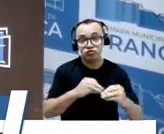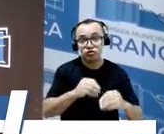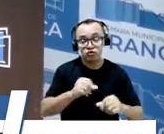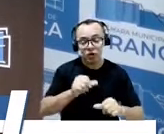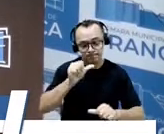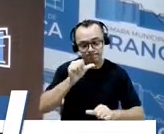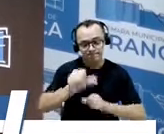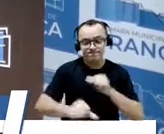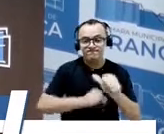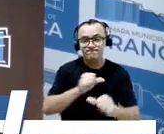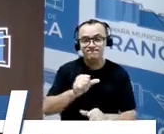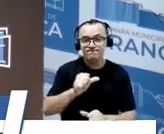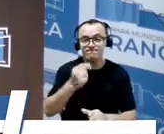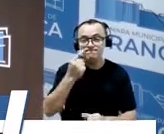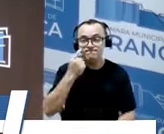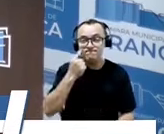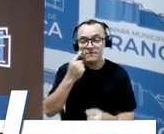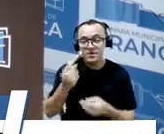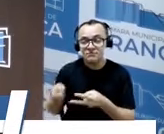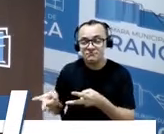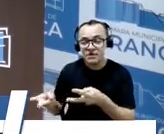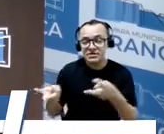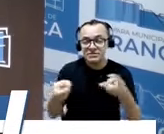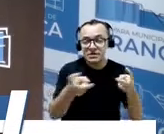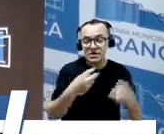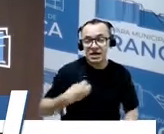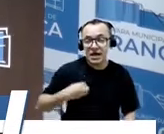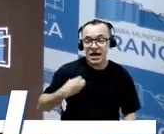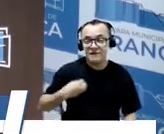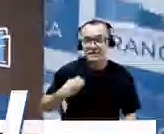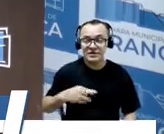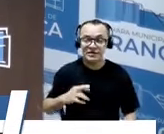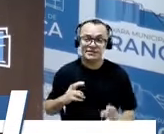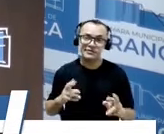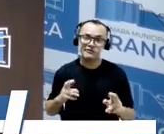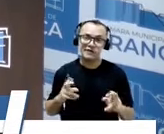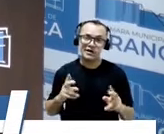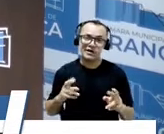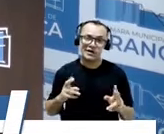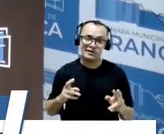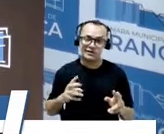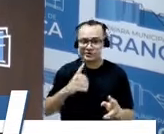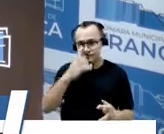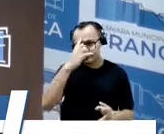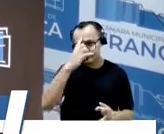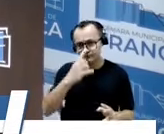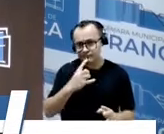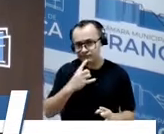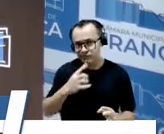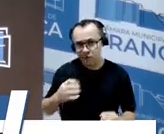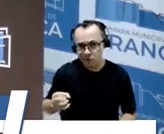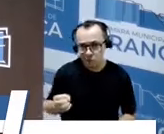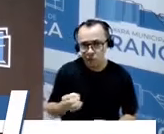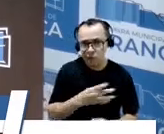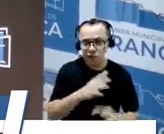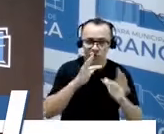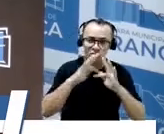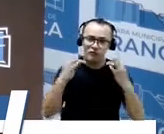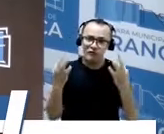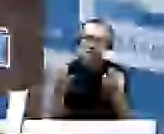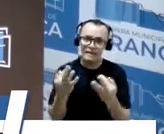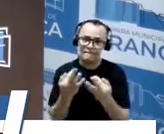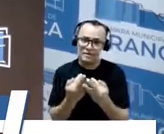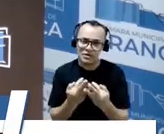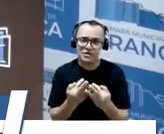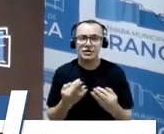vida de uma outra forma, de um jeito diferente, um jeito novo de estar como família, de encarar a família. Então, assim,